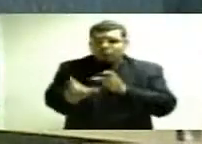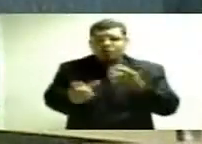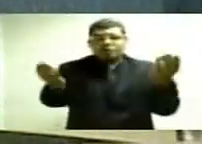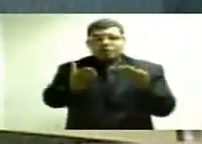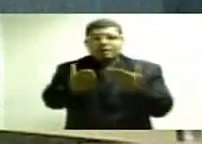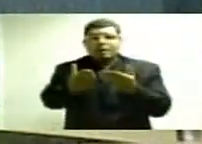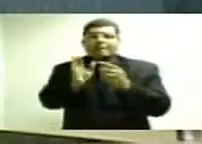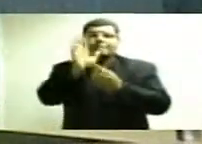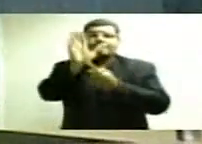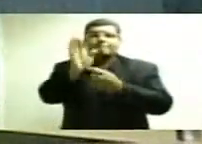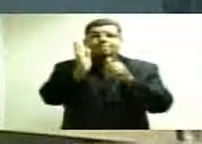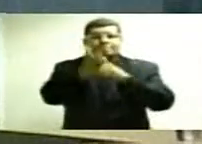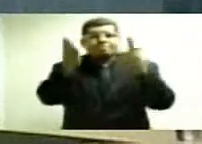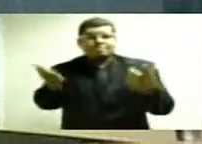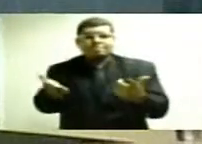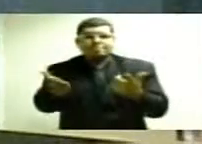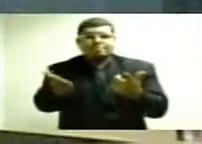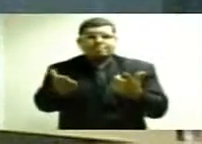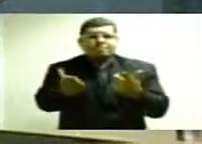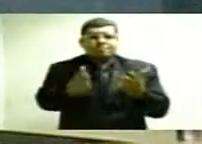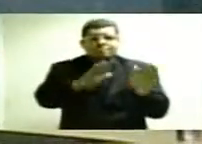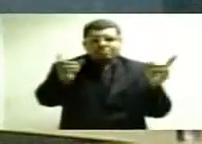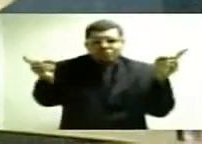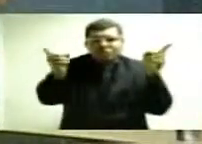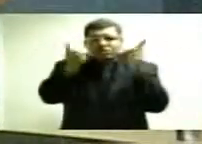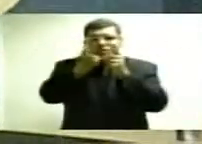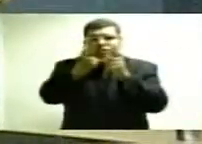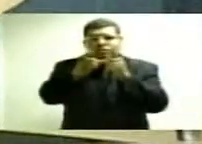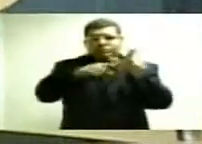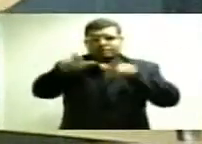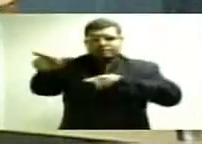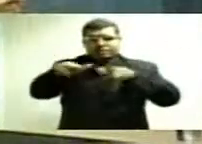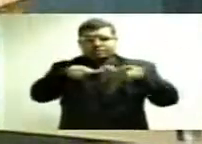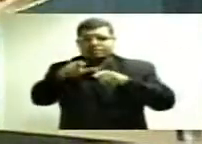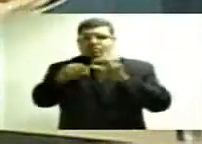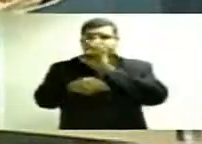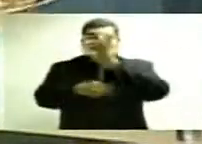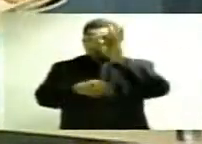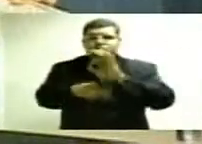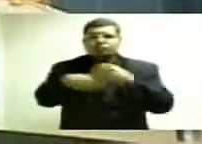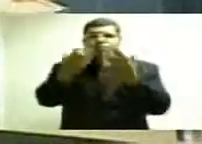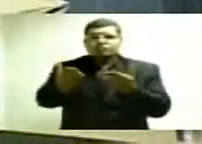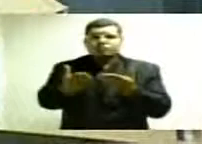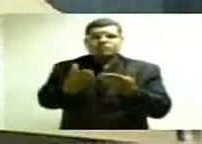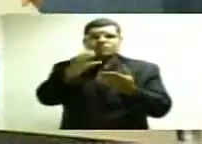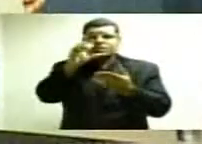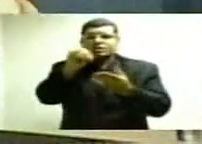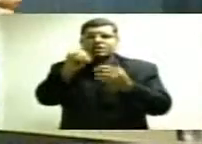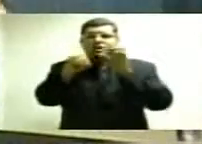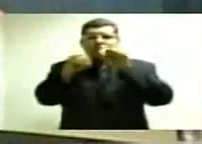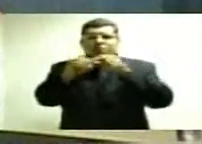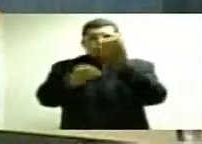publicada em jornal, diminuindo o percentual dos atuais 1% para 0